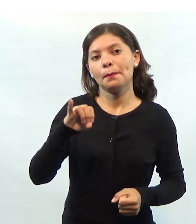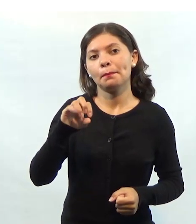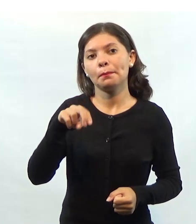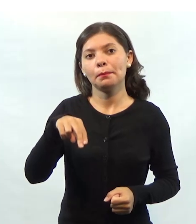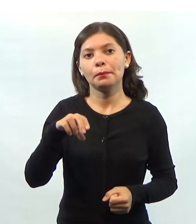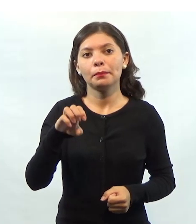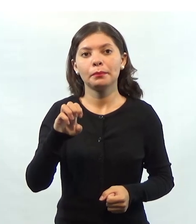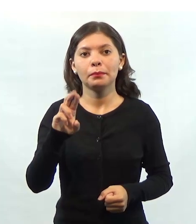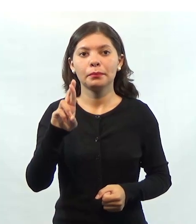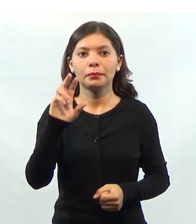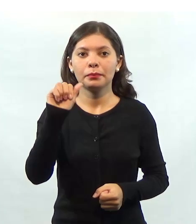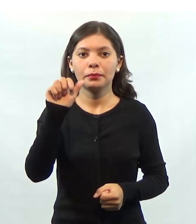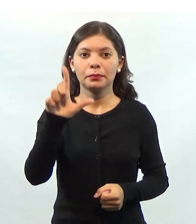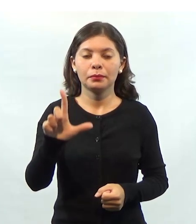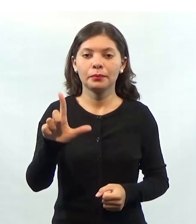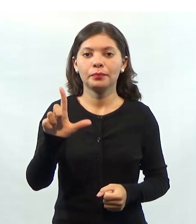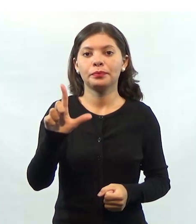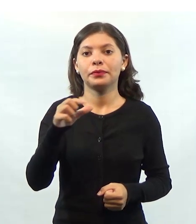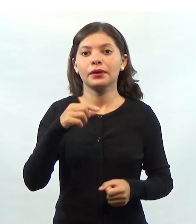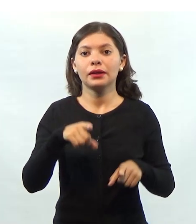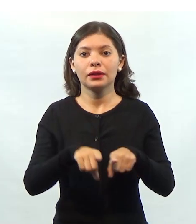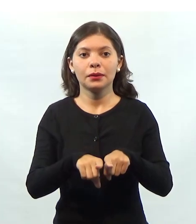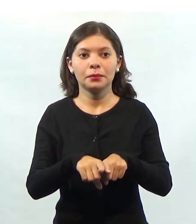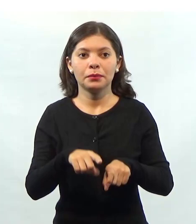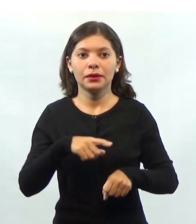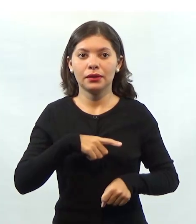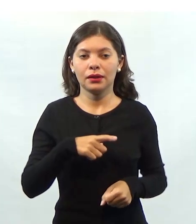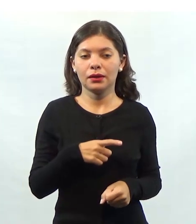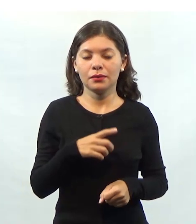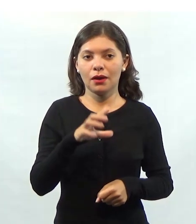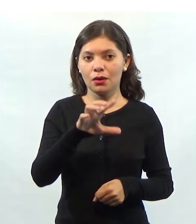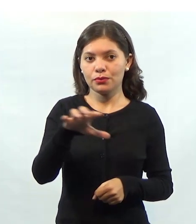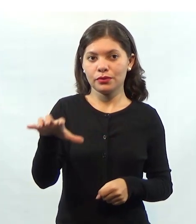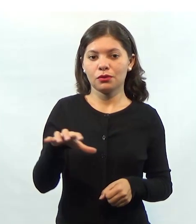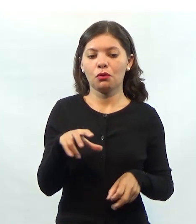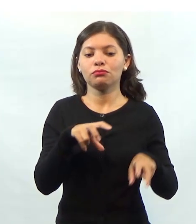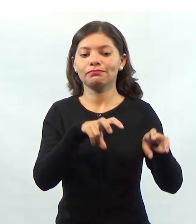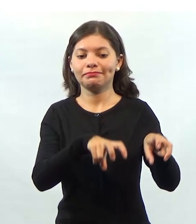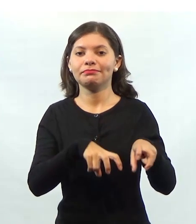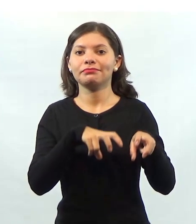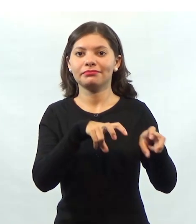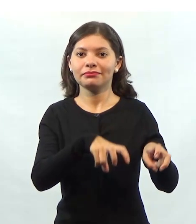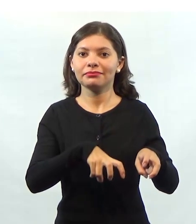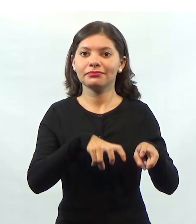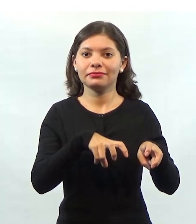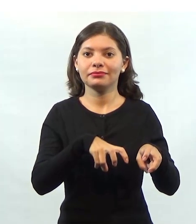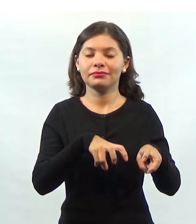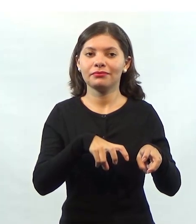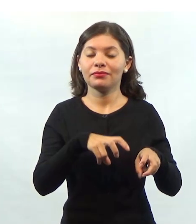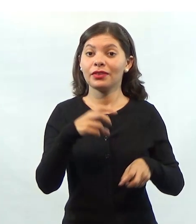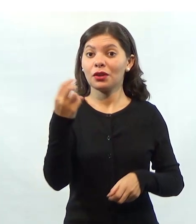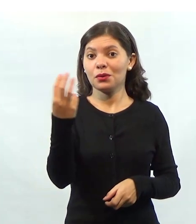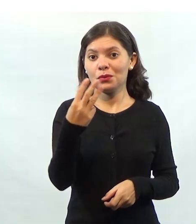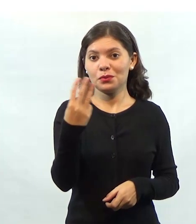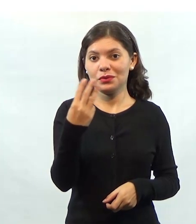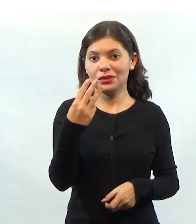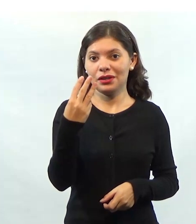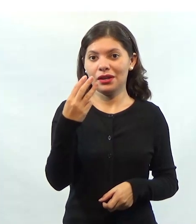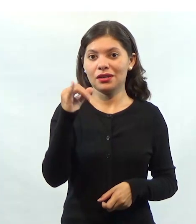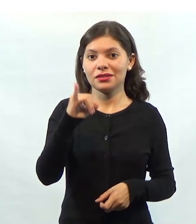minerando minérios. E temos aqui também o setor agrícola. Esses